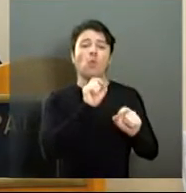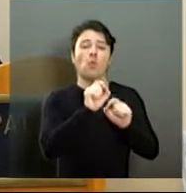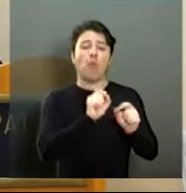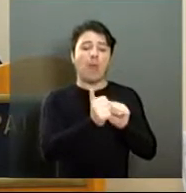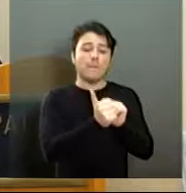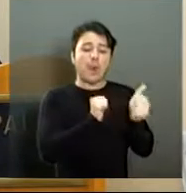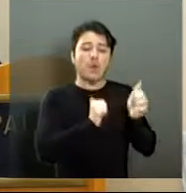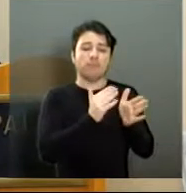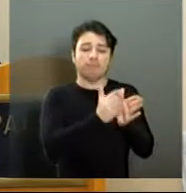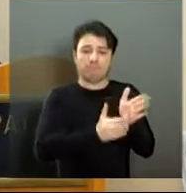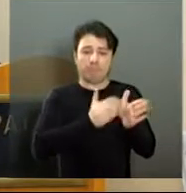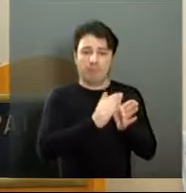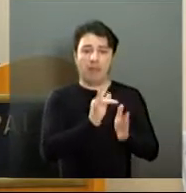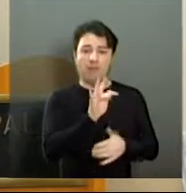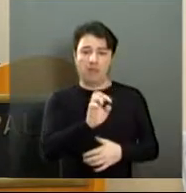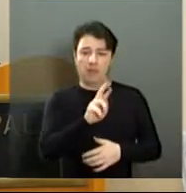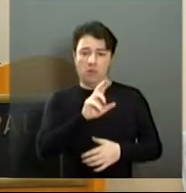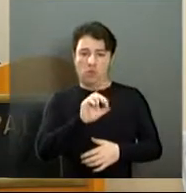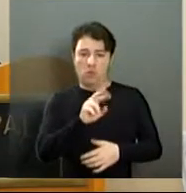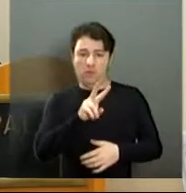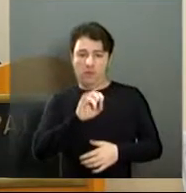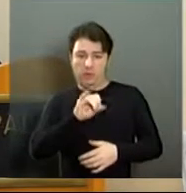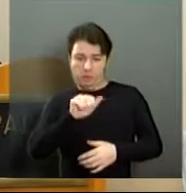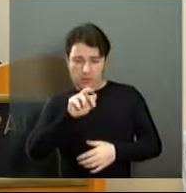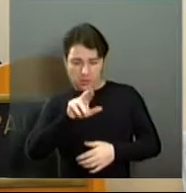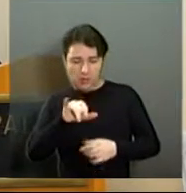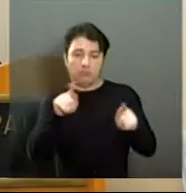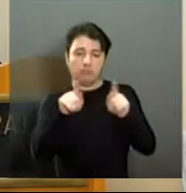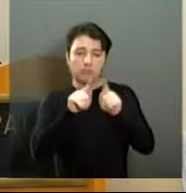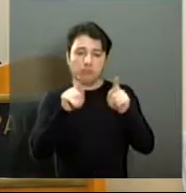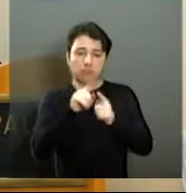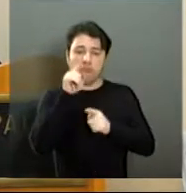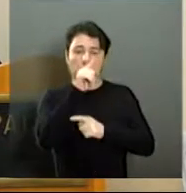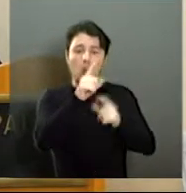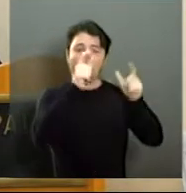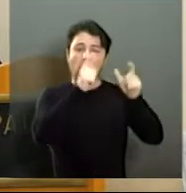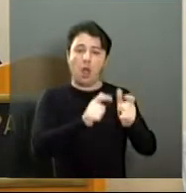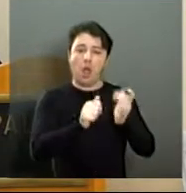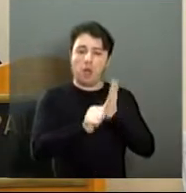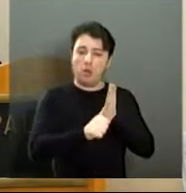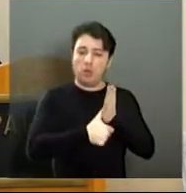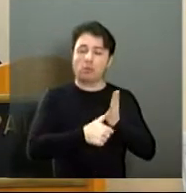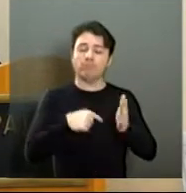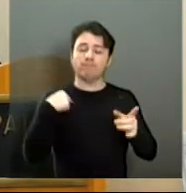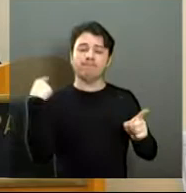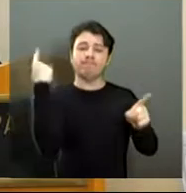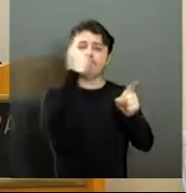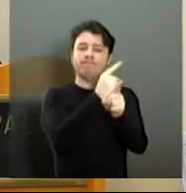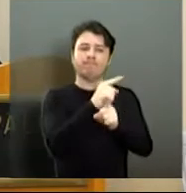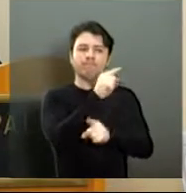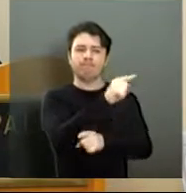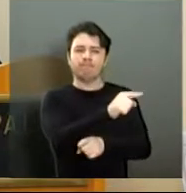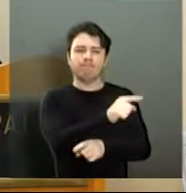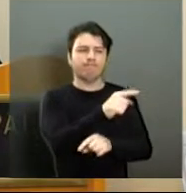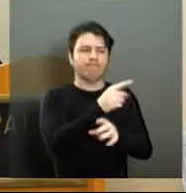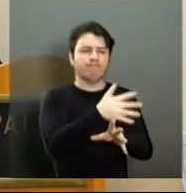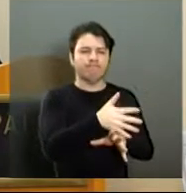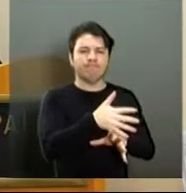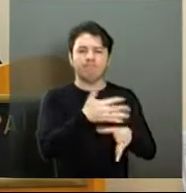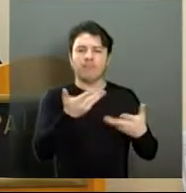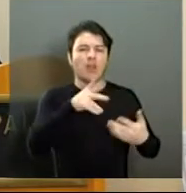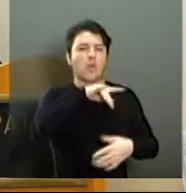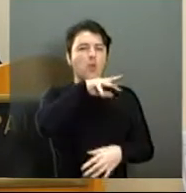e também por seus funcionários e frequentadores. Encontramos o local bem defasado, banheiros,